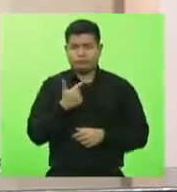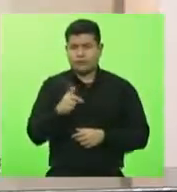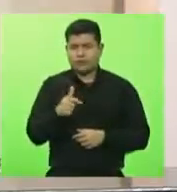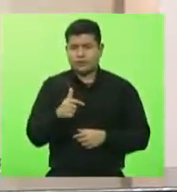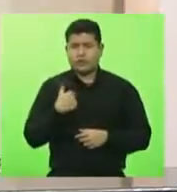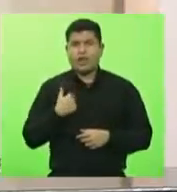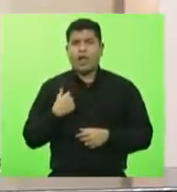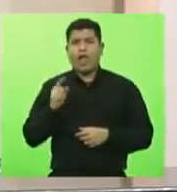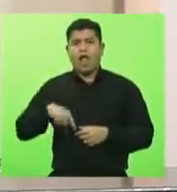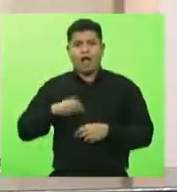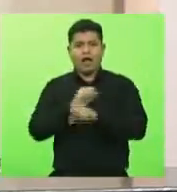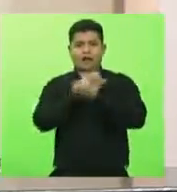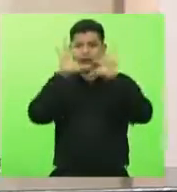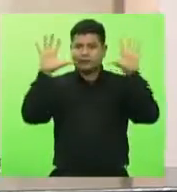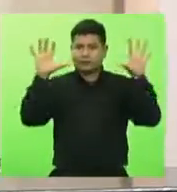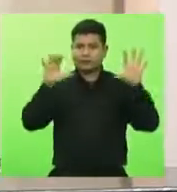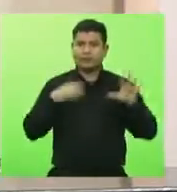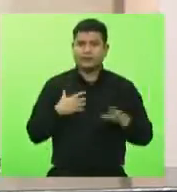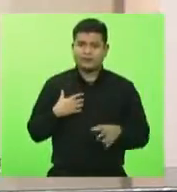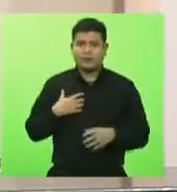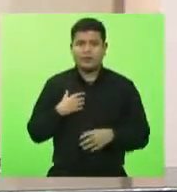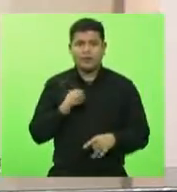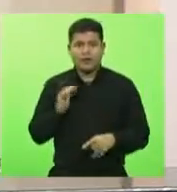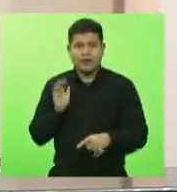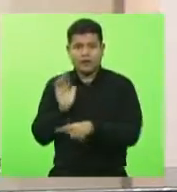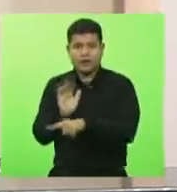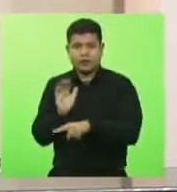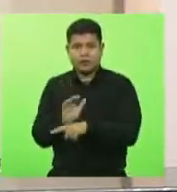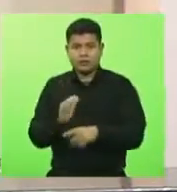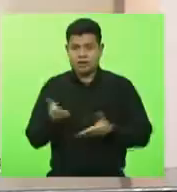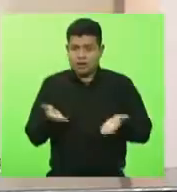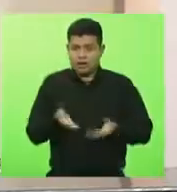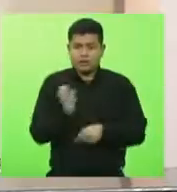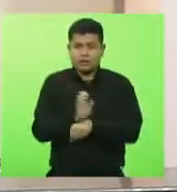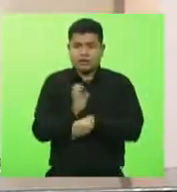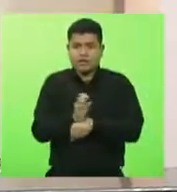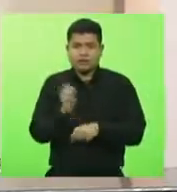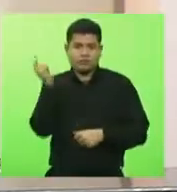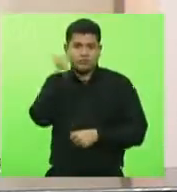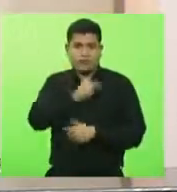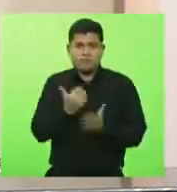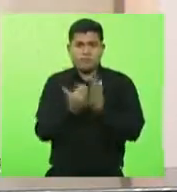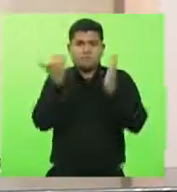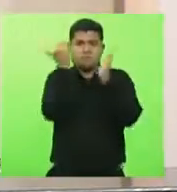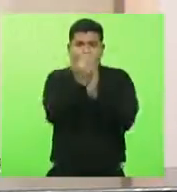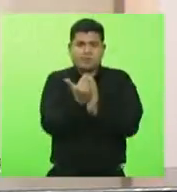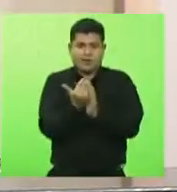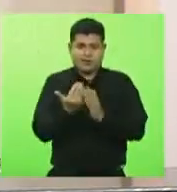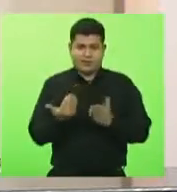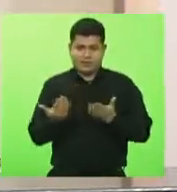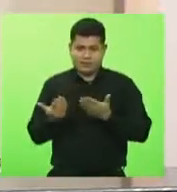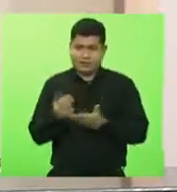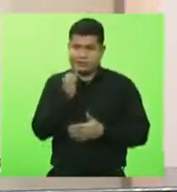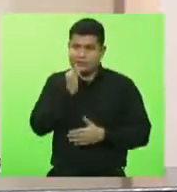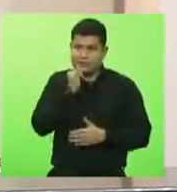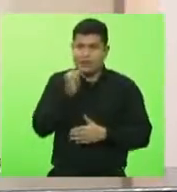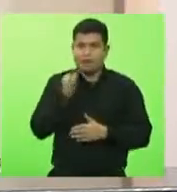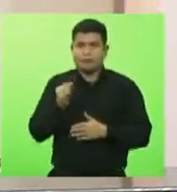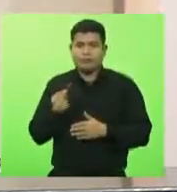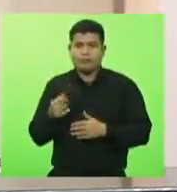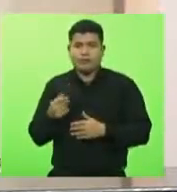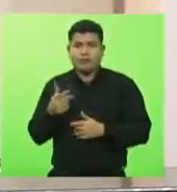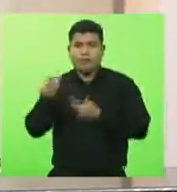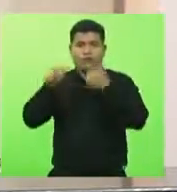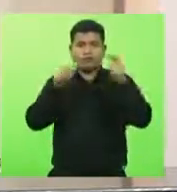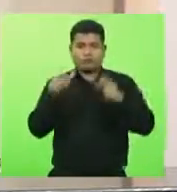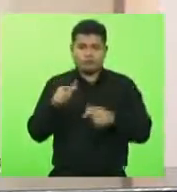bem claro, pelo contrário, é fazer com que o estado ganhe mais, aquilo que hoje passa pelo Rio Grande do Sul, pelo Paraná,